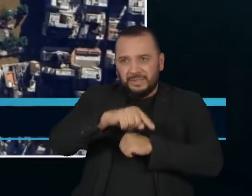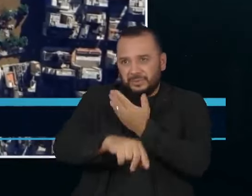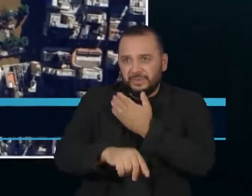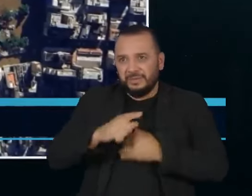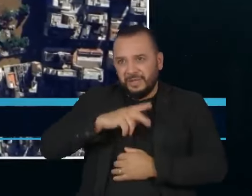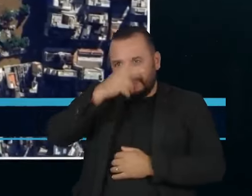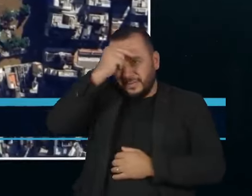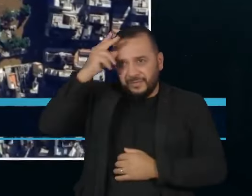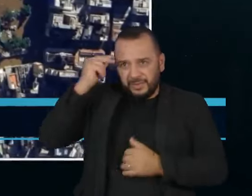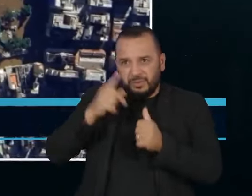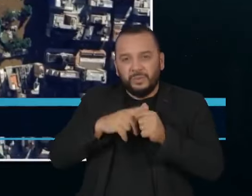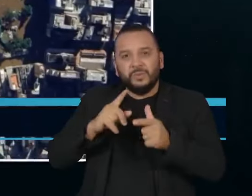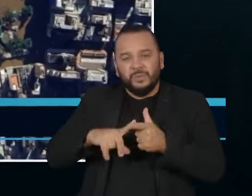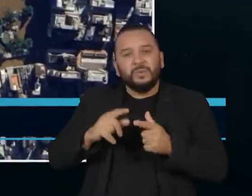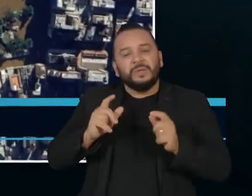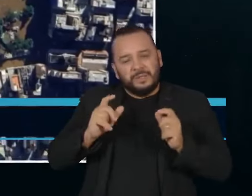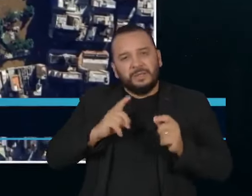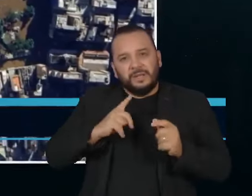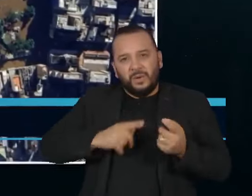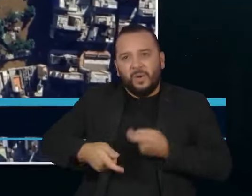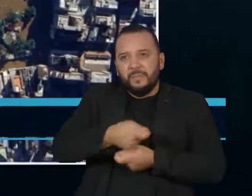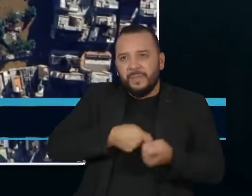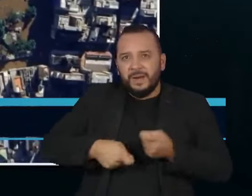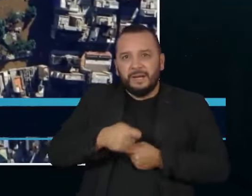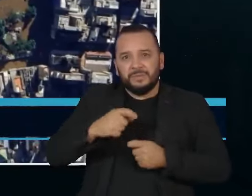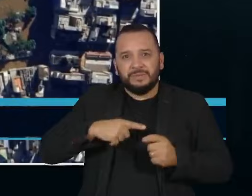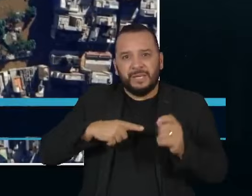a prefeitura e o mercado público, chegou a 1,70 CIDADE NO BRASIL BRASIL NO Obrigado.